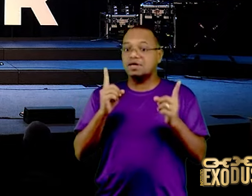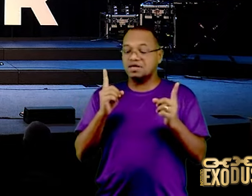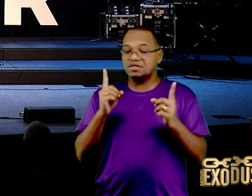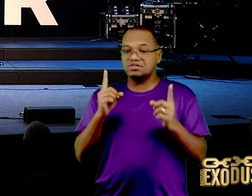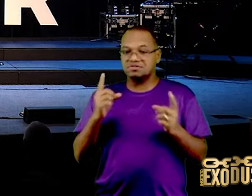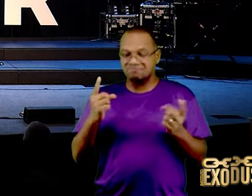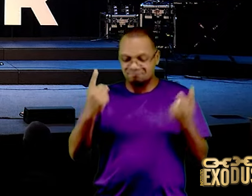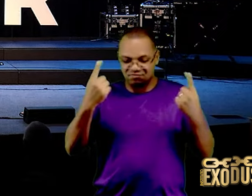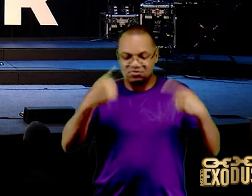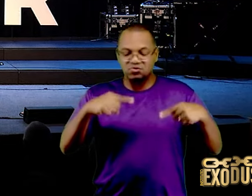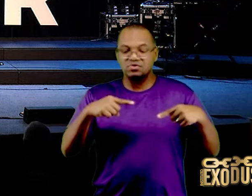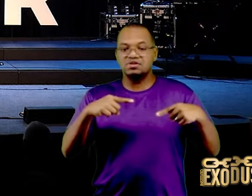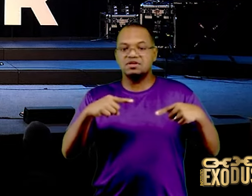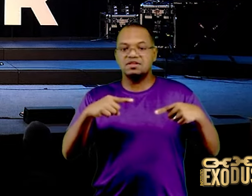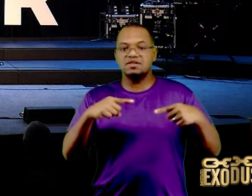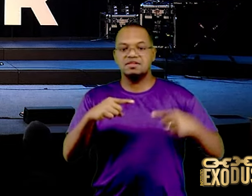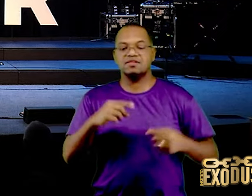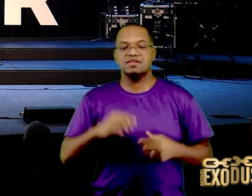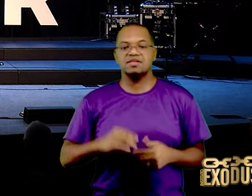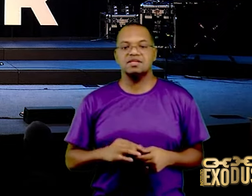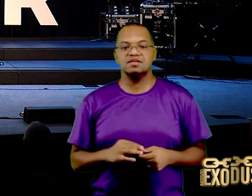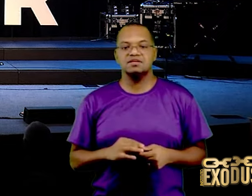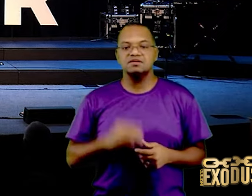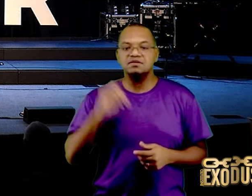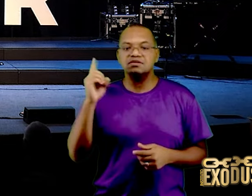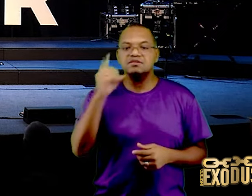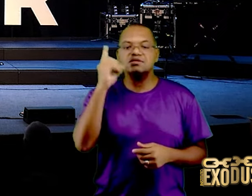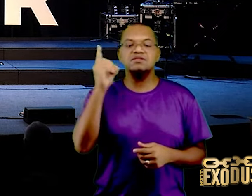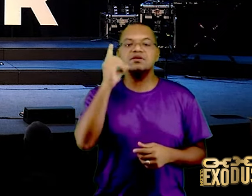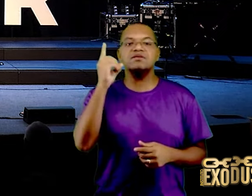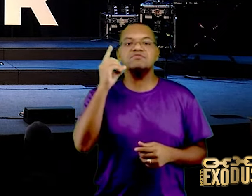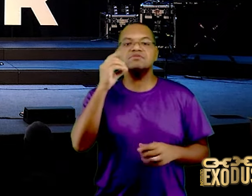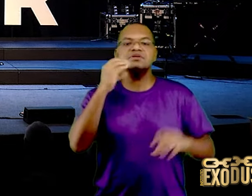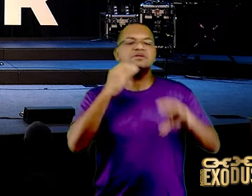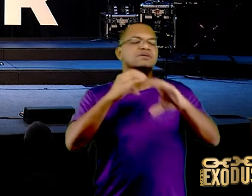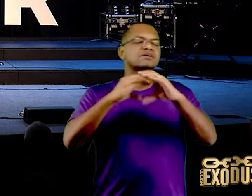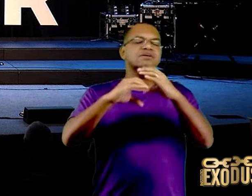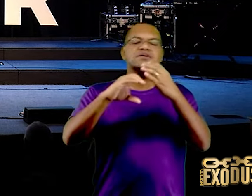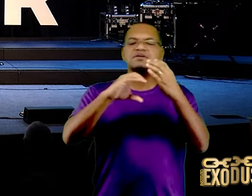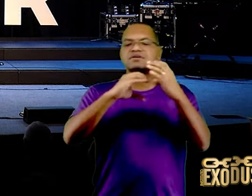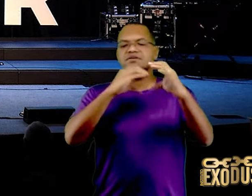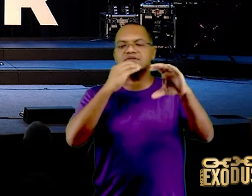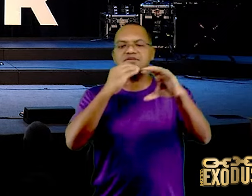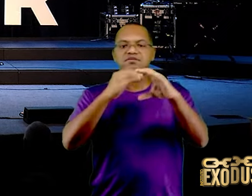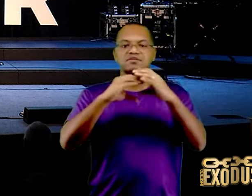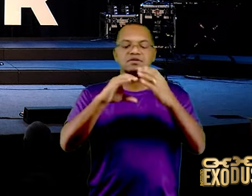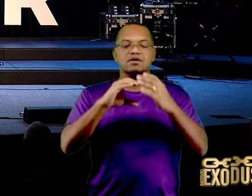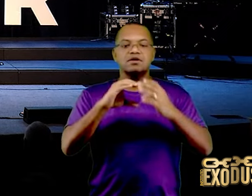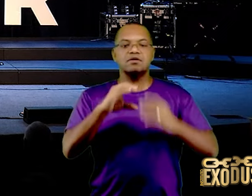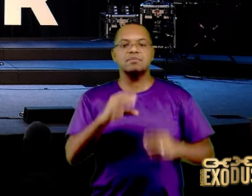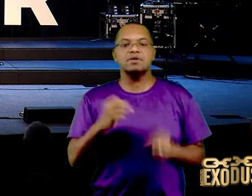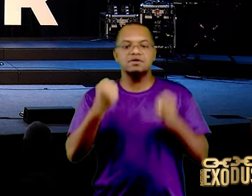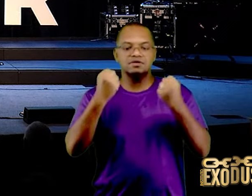constrói, ele canta, ele faz esse hino aqui, que a gente canta de vez em quando na igreja, Salmo 51,